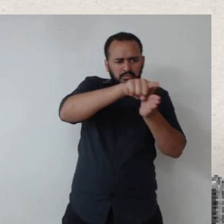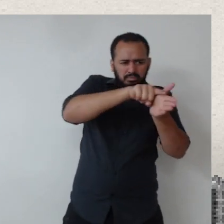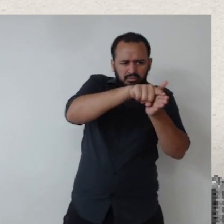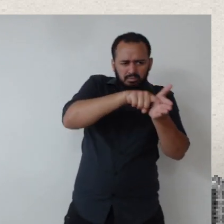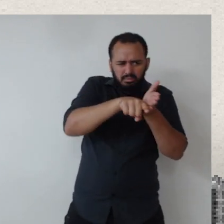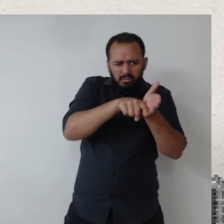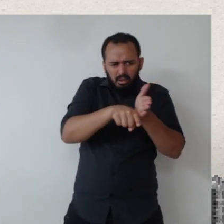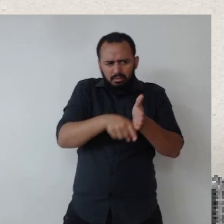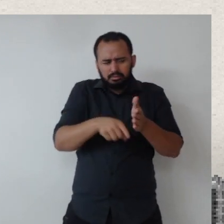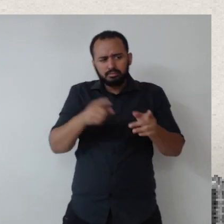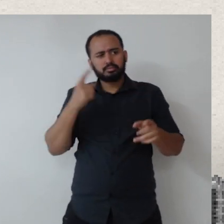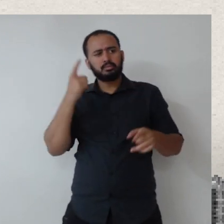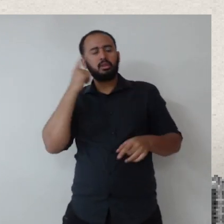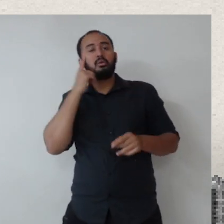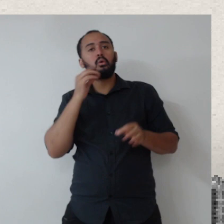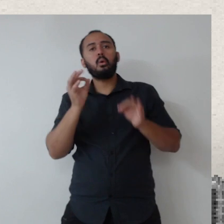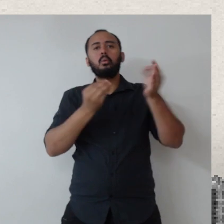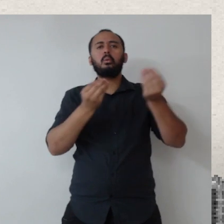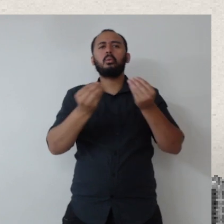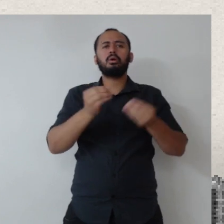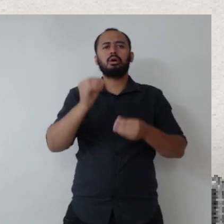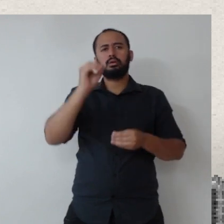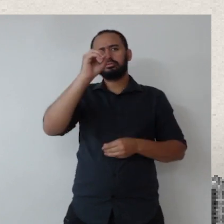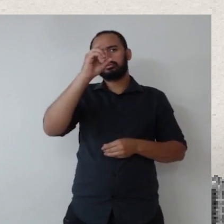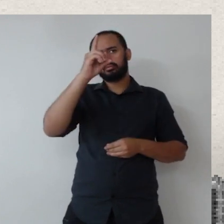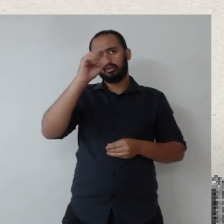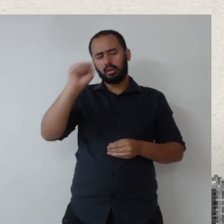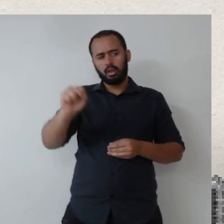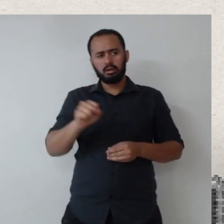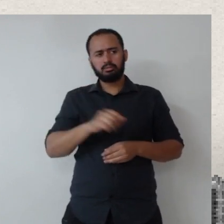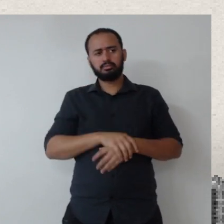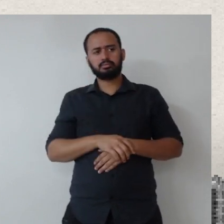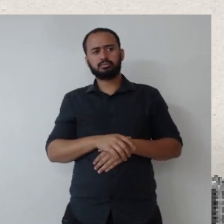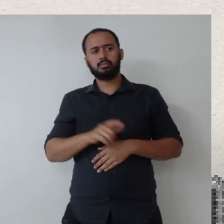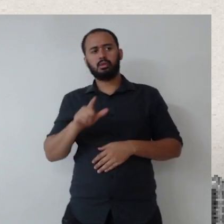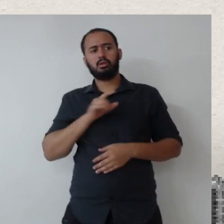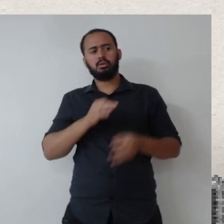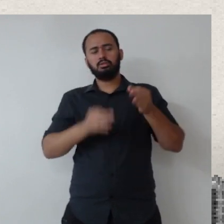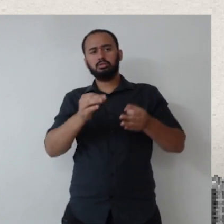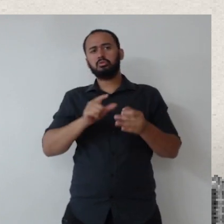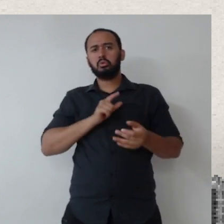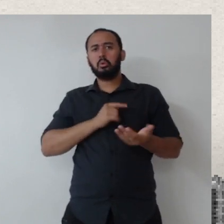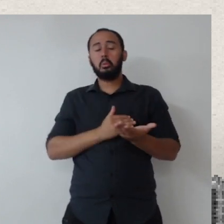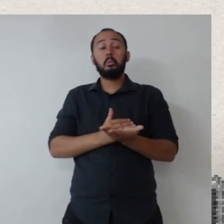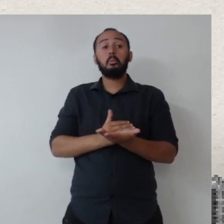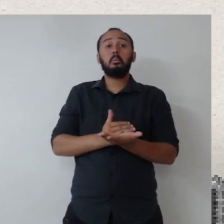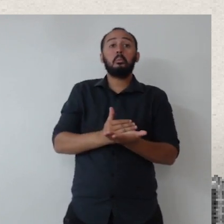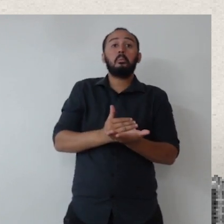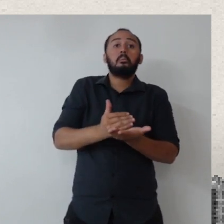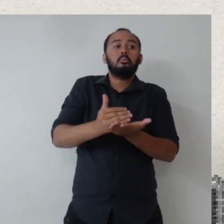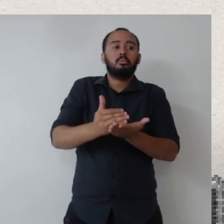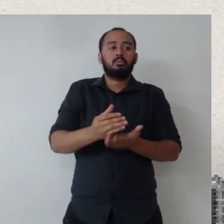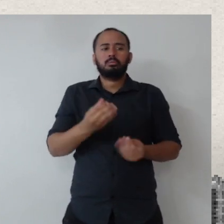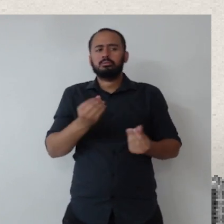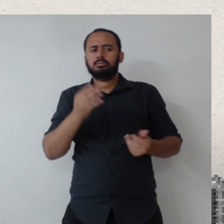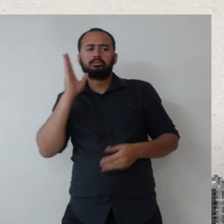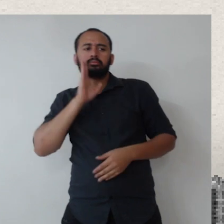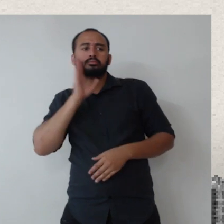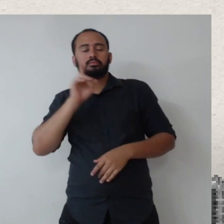do que a gente está fazendo nos ODS. O judiciário tem uma iniciativa muito bacana de uma